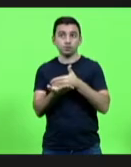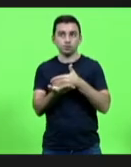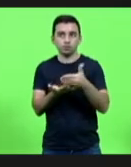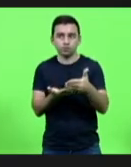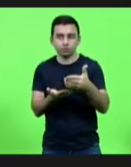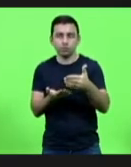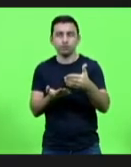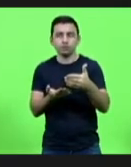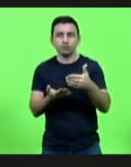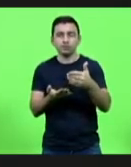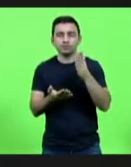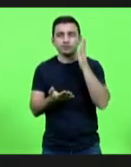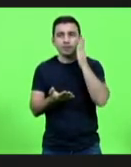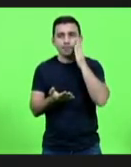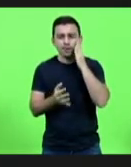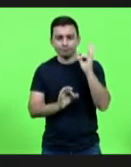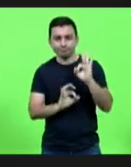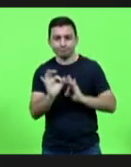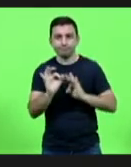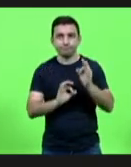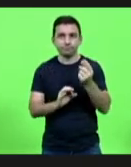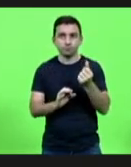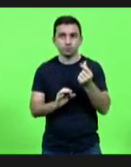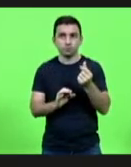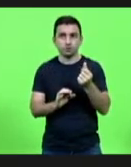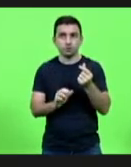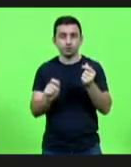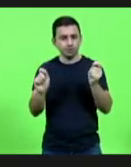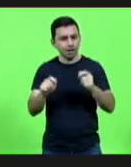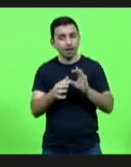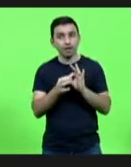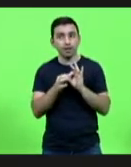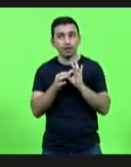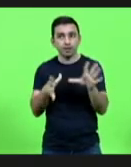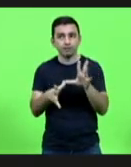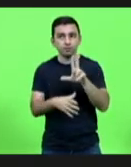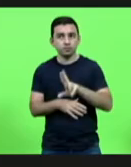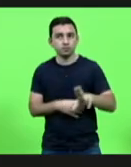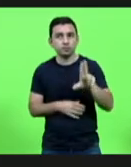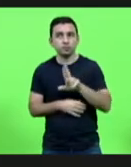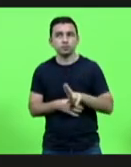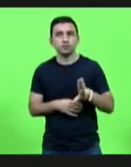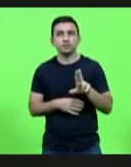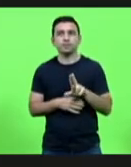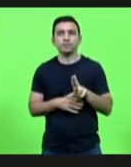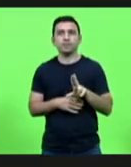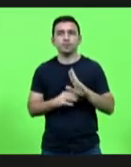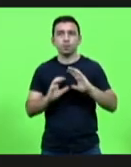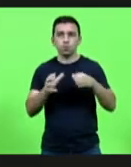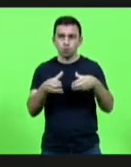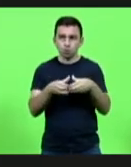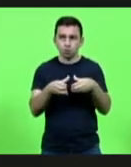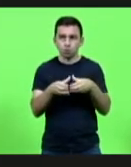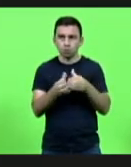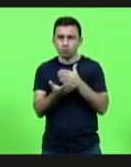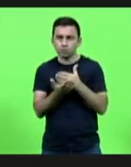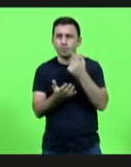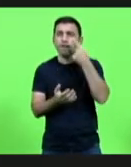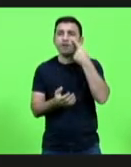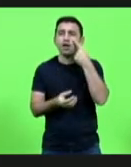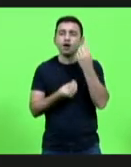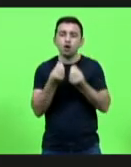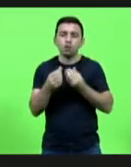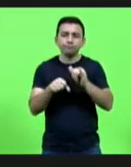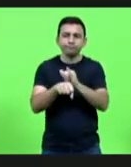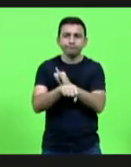recurso seria, ficaria disponível para ser utilizado. Então, a equipe já começou a ver possibilidades, inclusive,